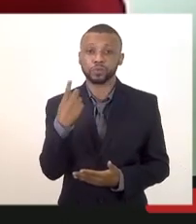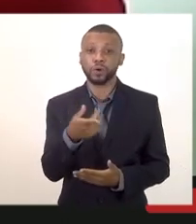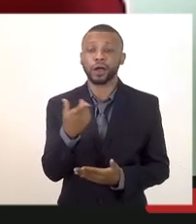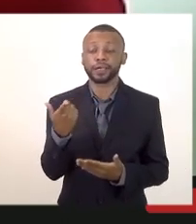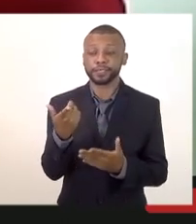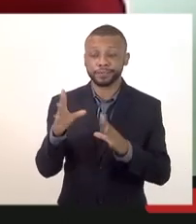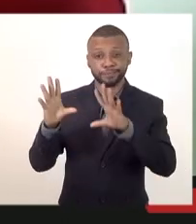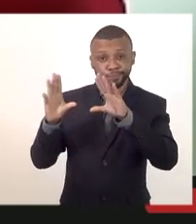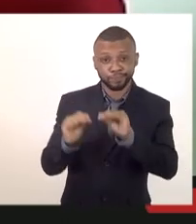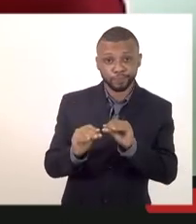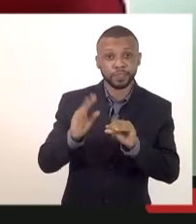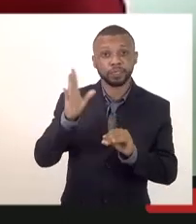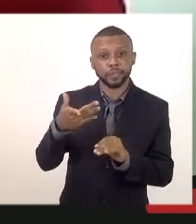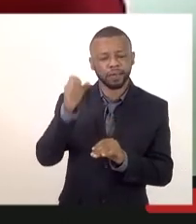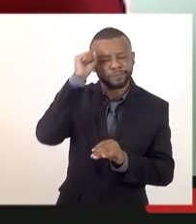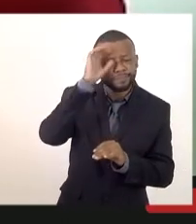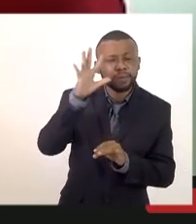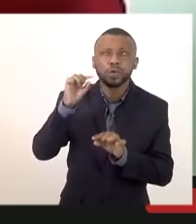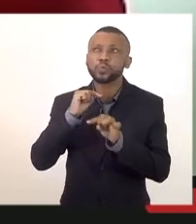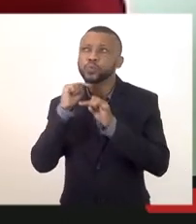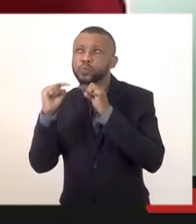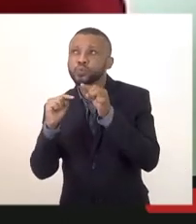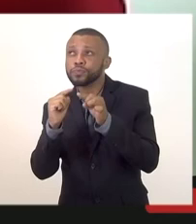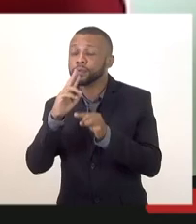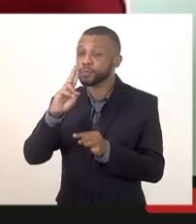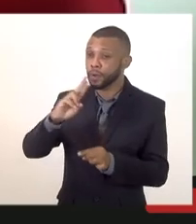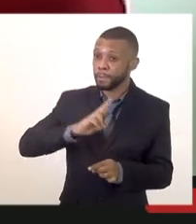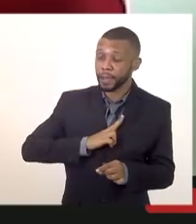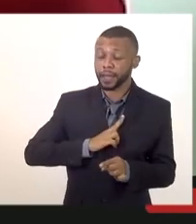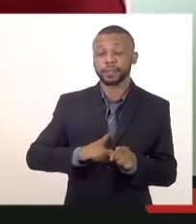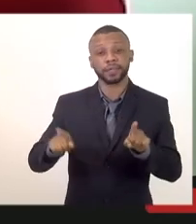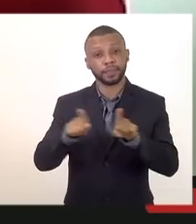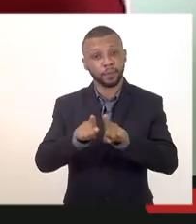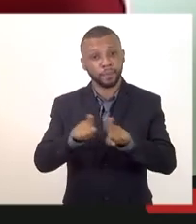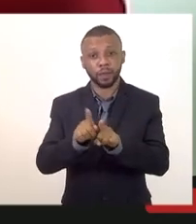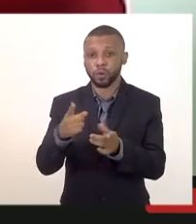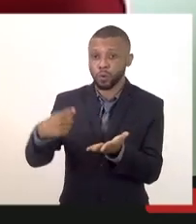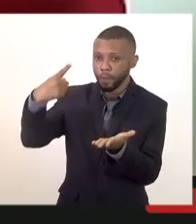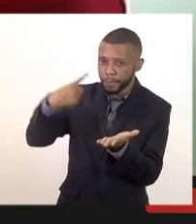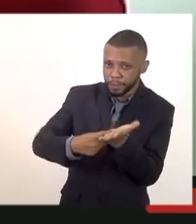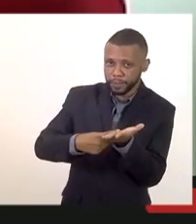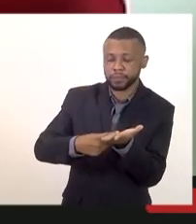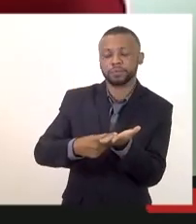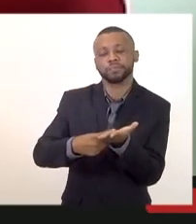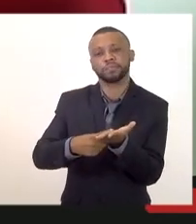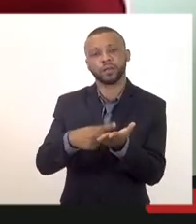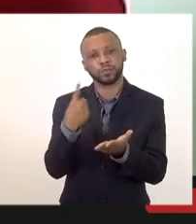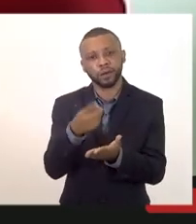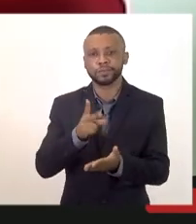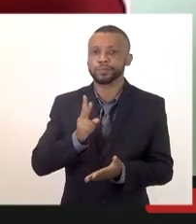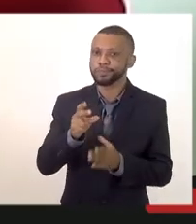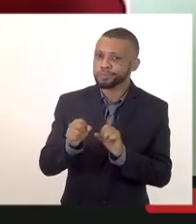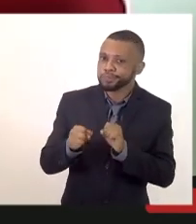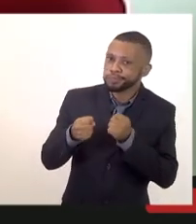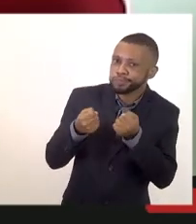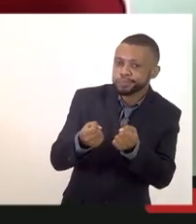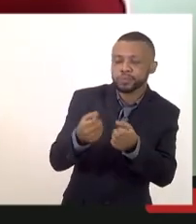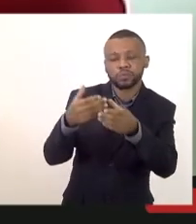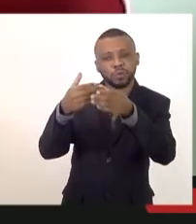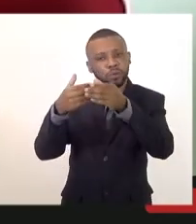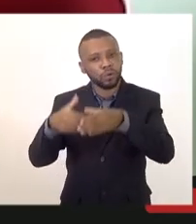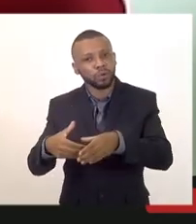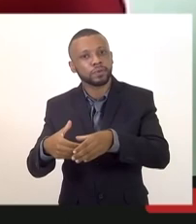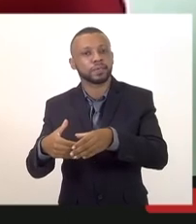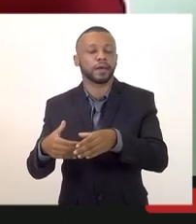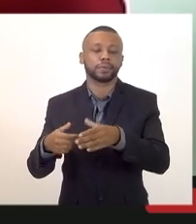só com as respostas mas também com os compromissos firmados para continuar nessa luta em defesa dos concursados